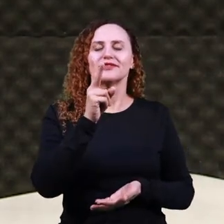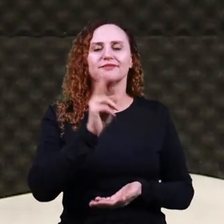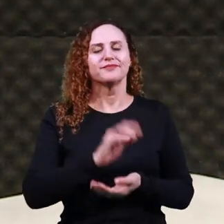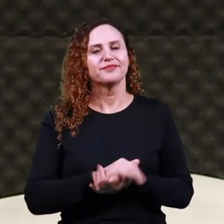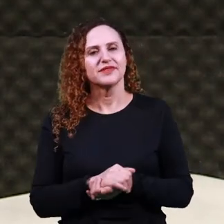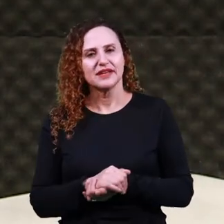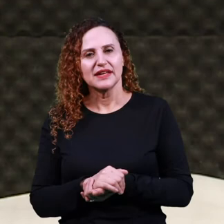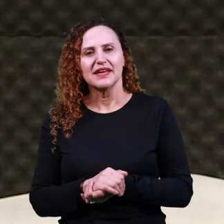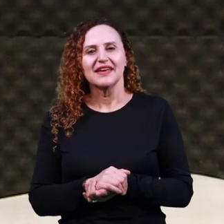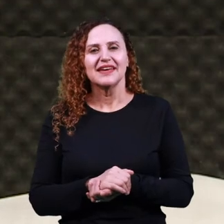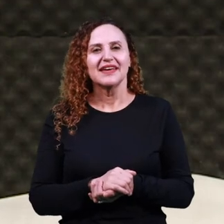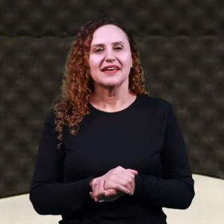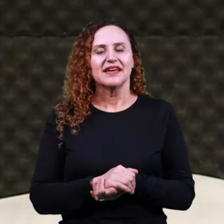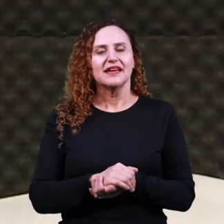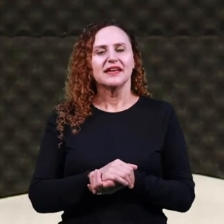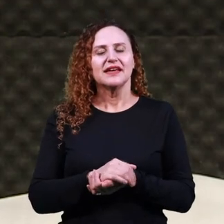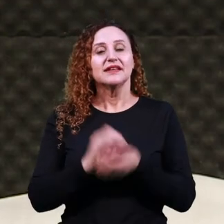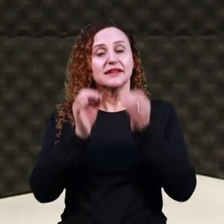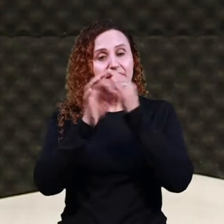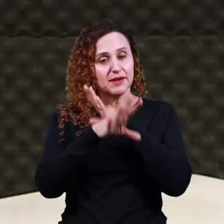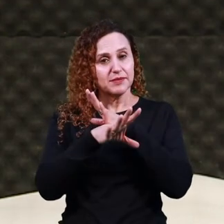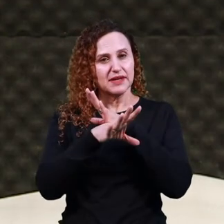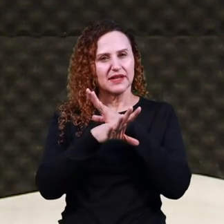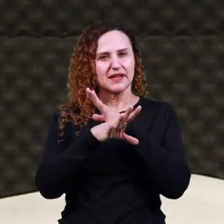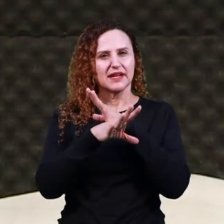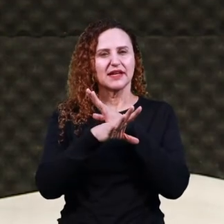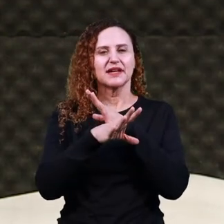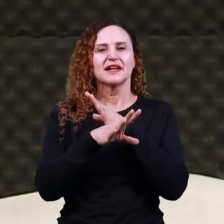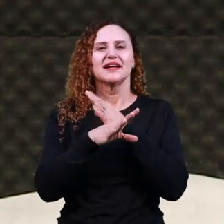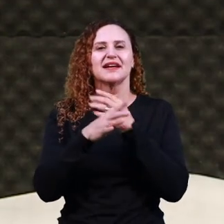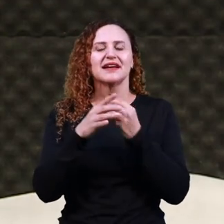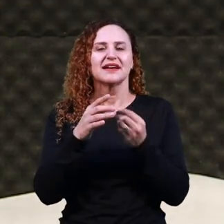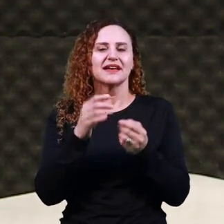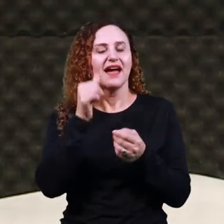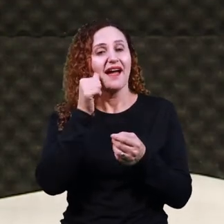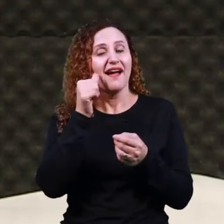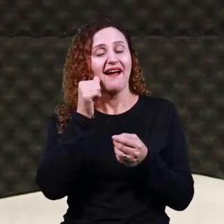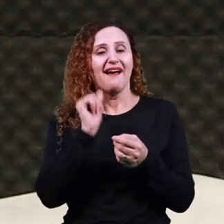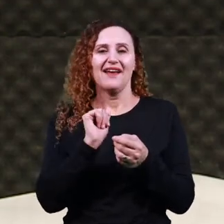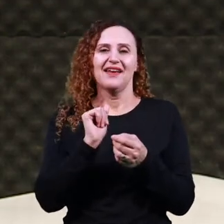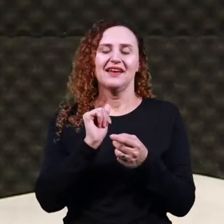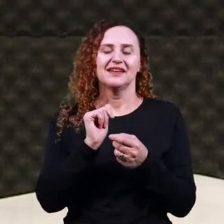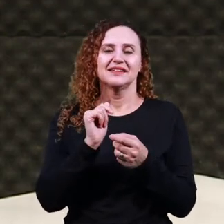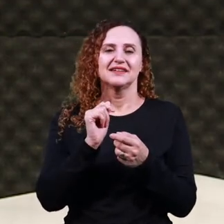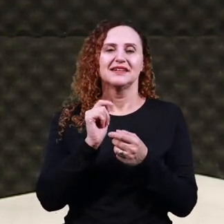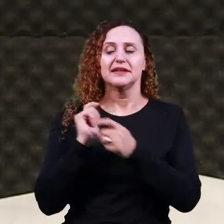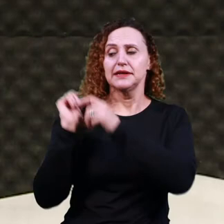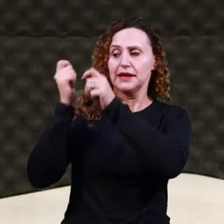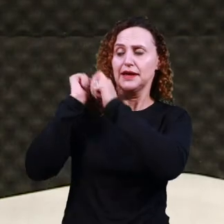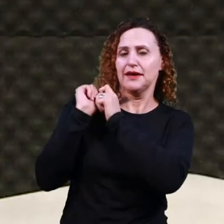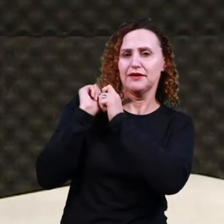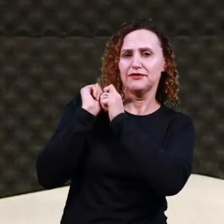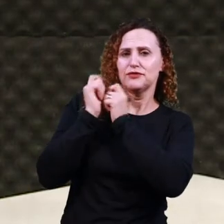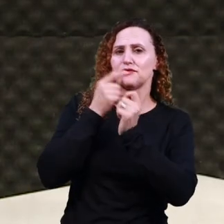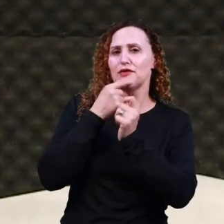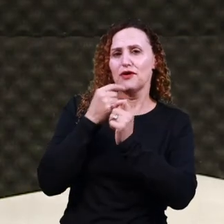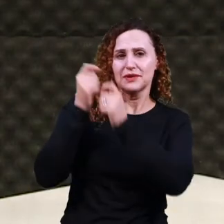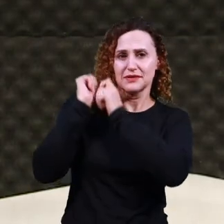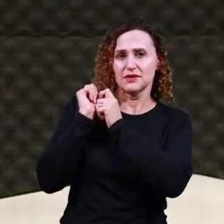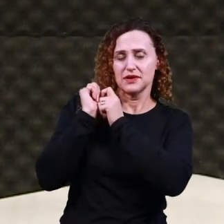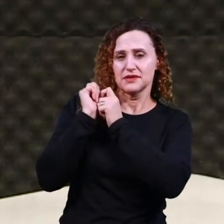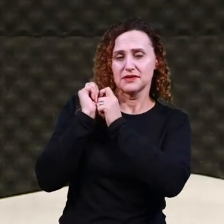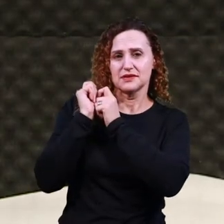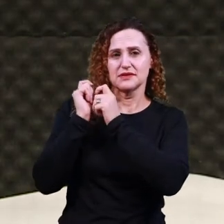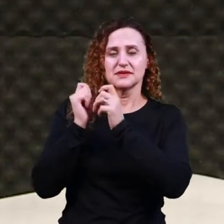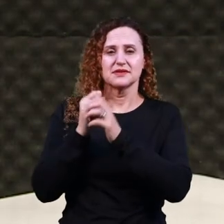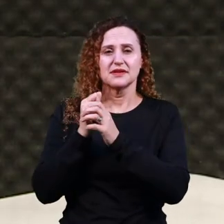ele a carregando nas costas e dizendo, e a Inês Pereira dizendo o ditado de que mais vale um asno